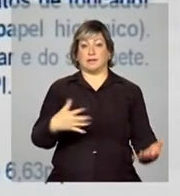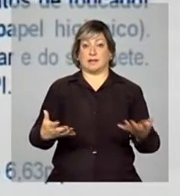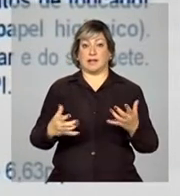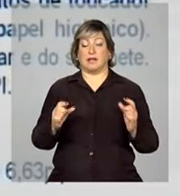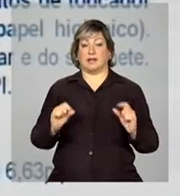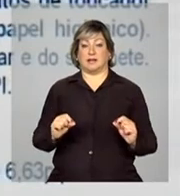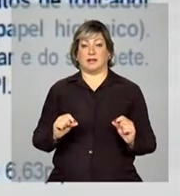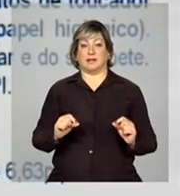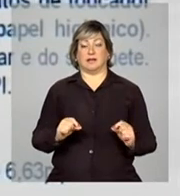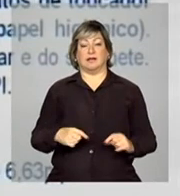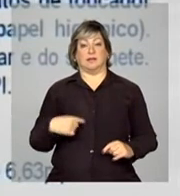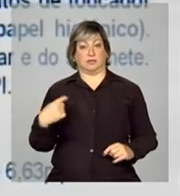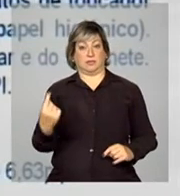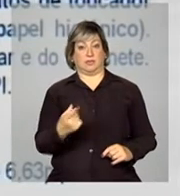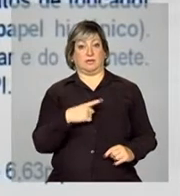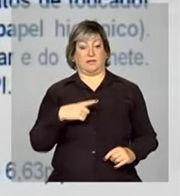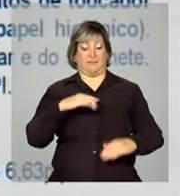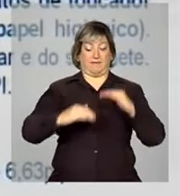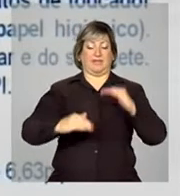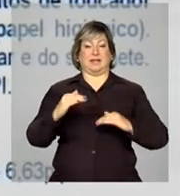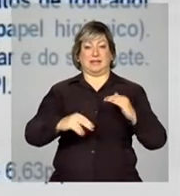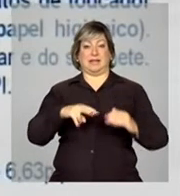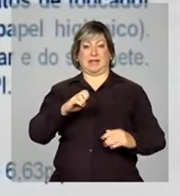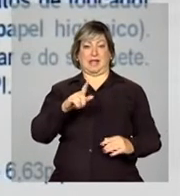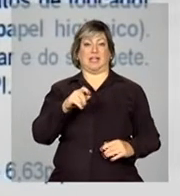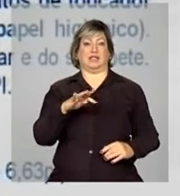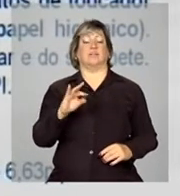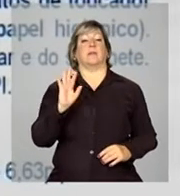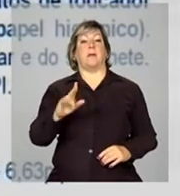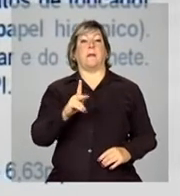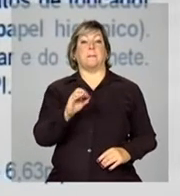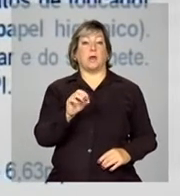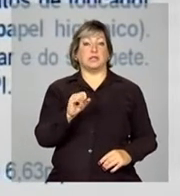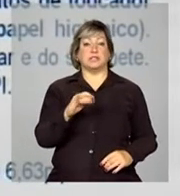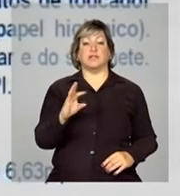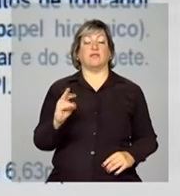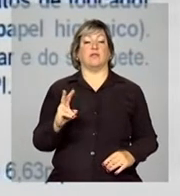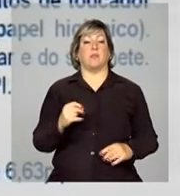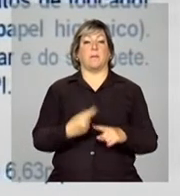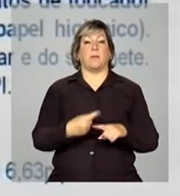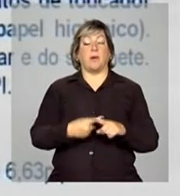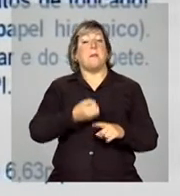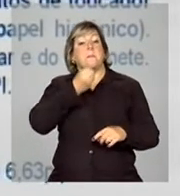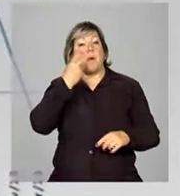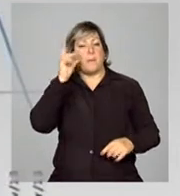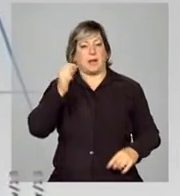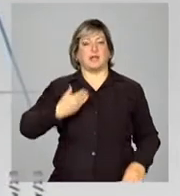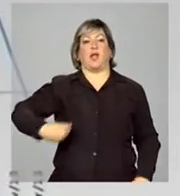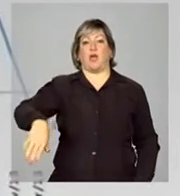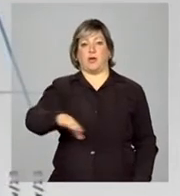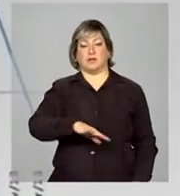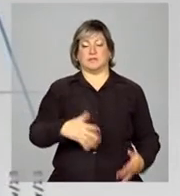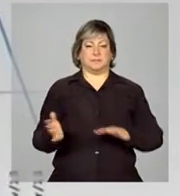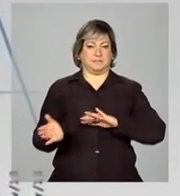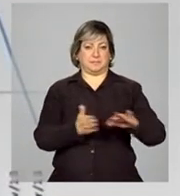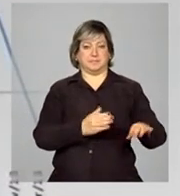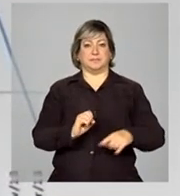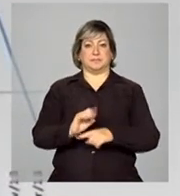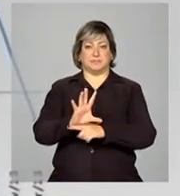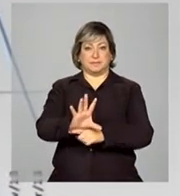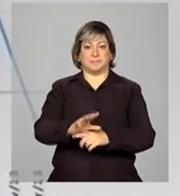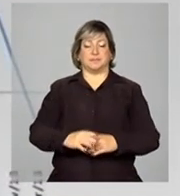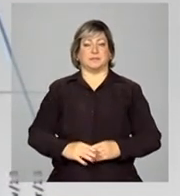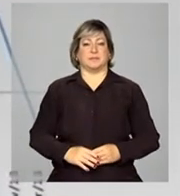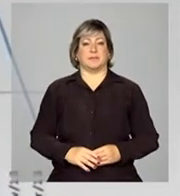O comportamento deles é negativo, porque a variação é negativa, mas é positivo no sentido de que é bom para a gente. Então, o próximo slide, por exemplo,